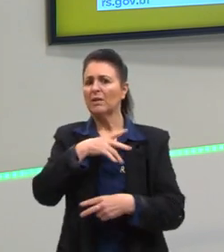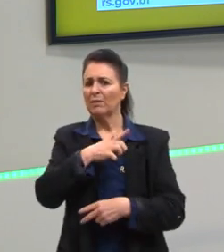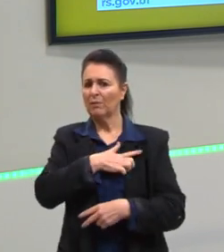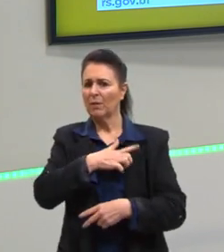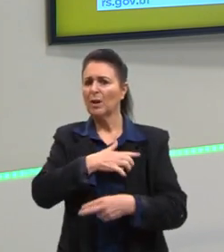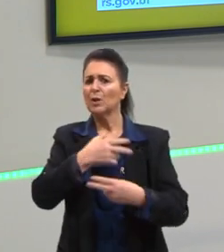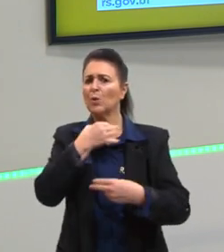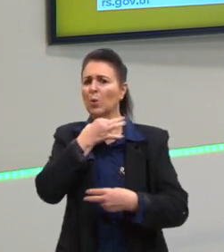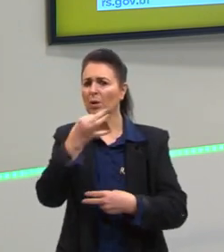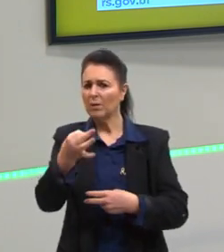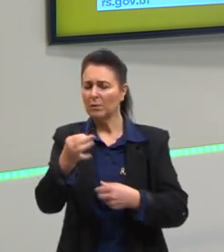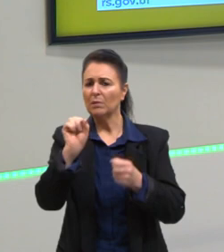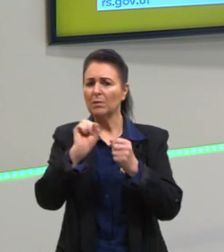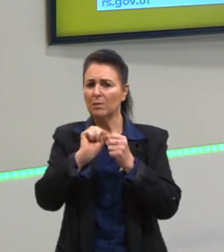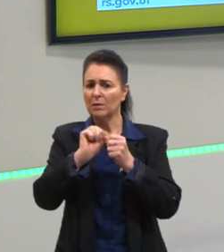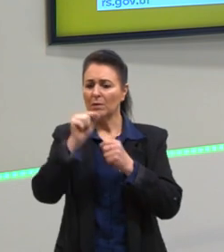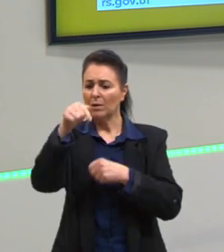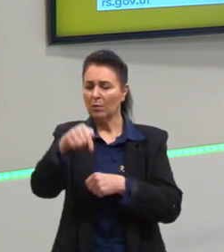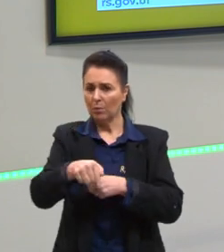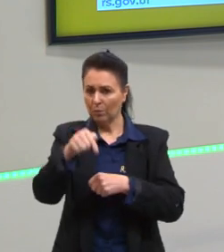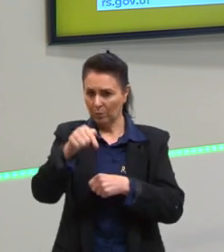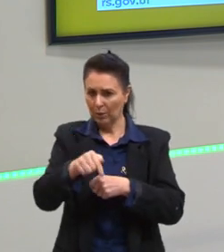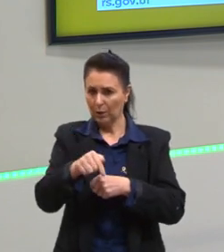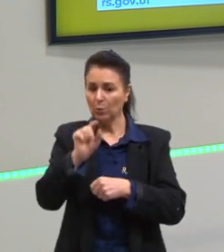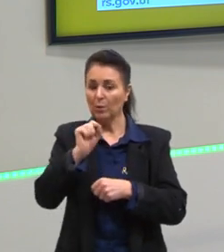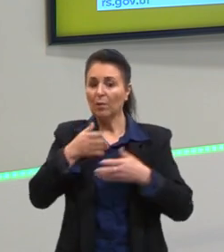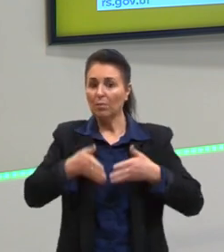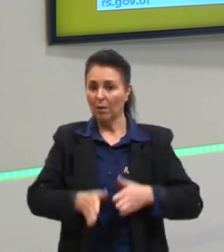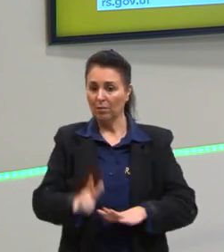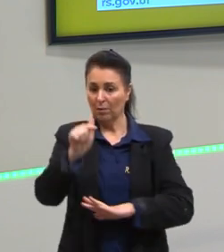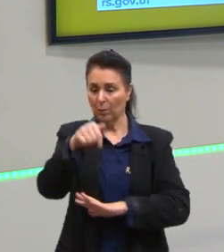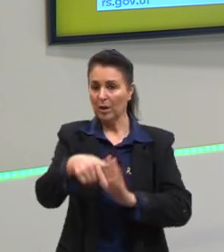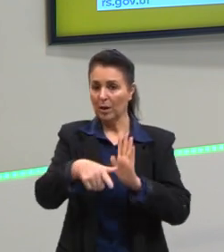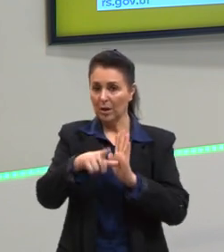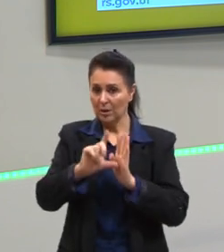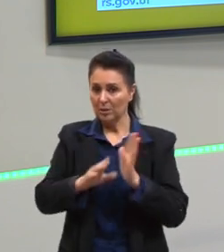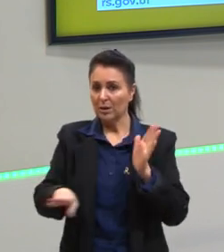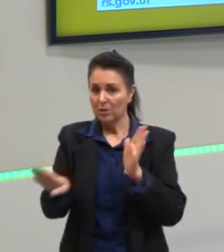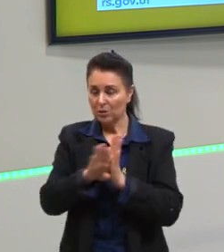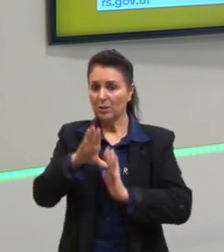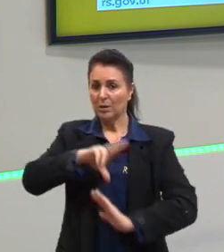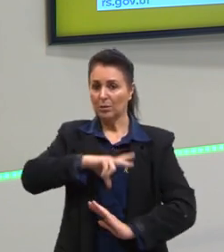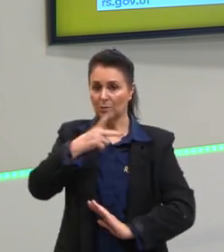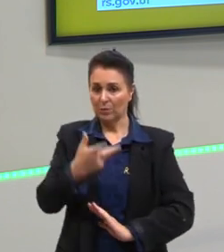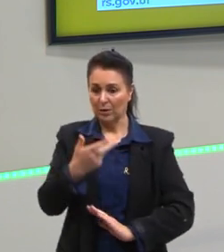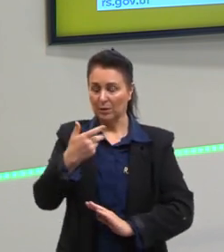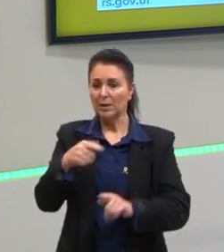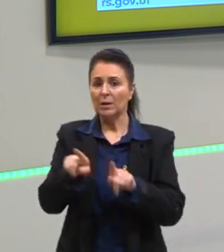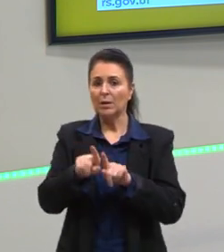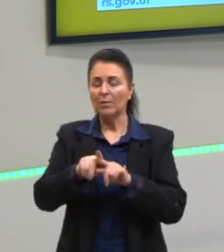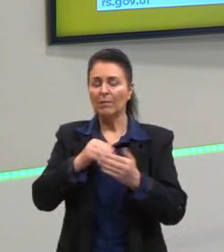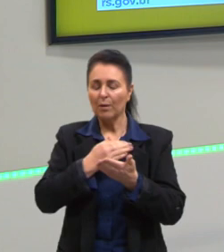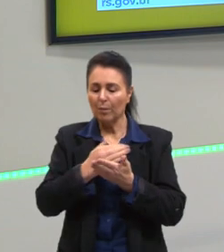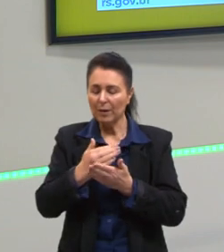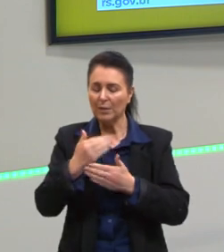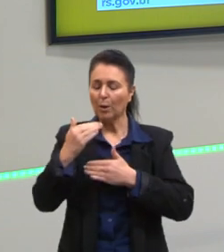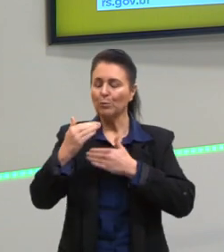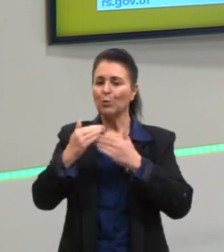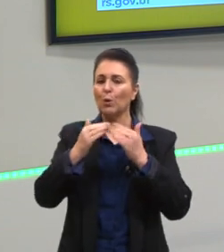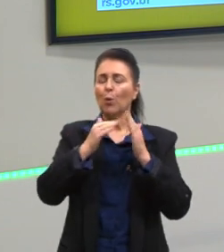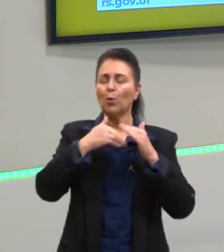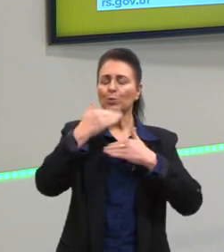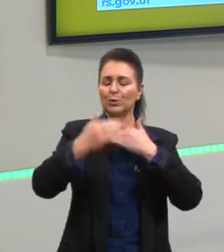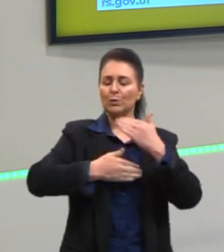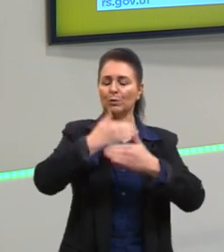originários. A gente ouve muito isso, que vai levar a cultura, que vai levar o desenvolvimento para um povo,